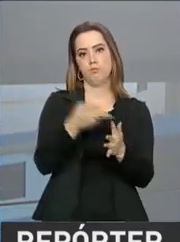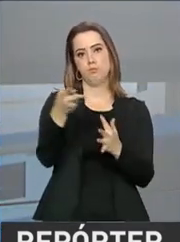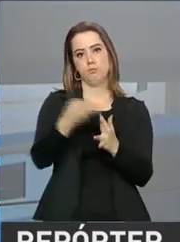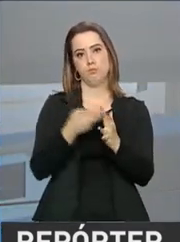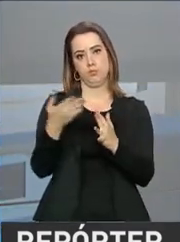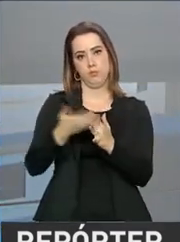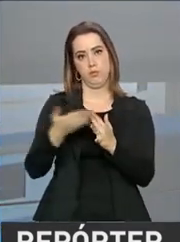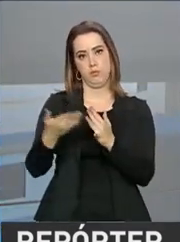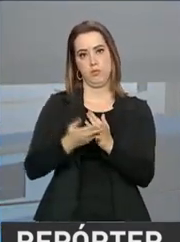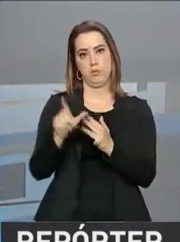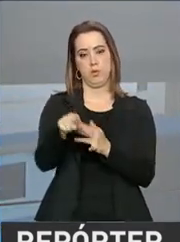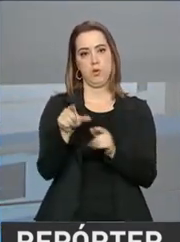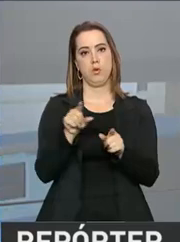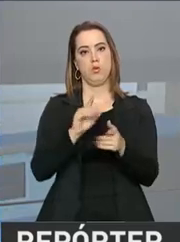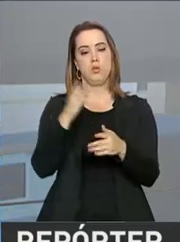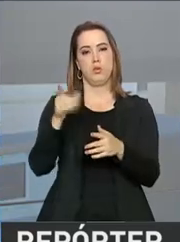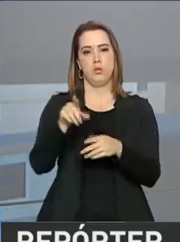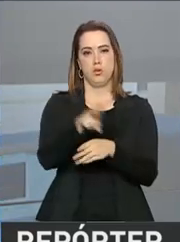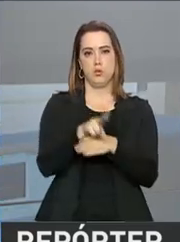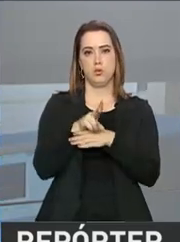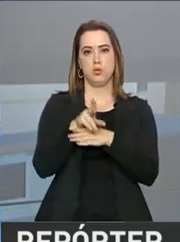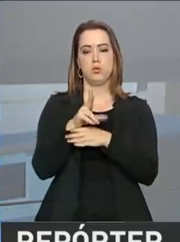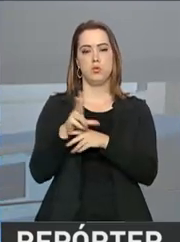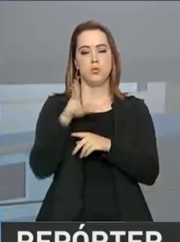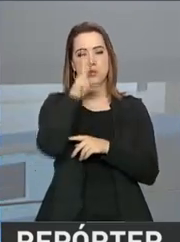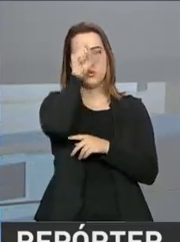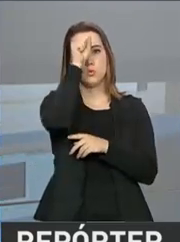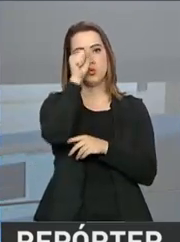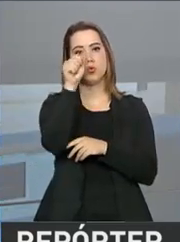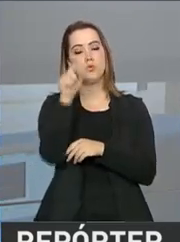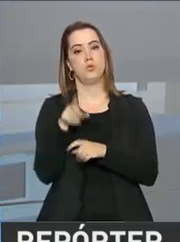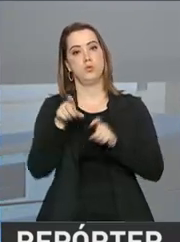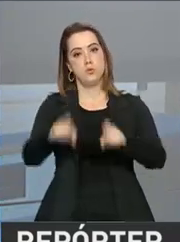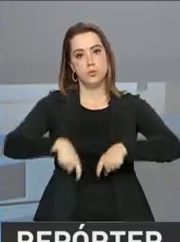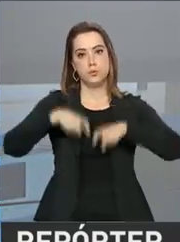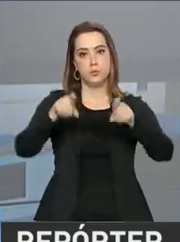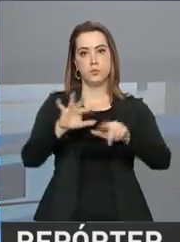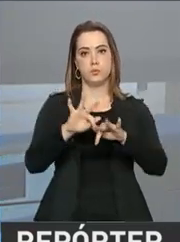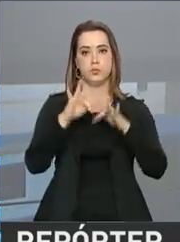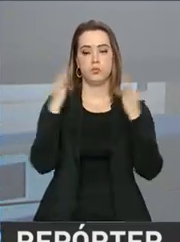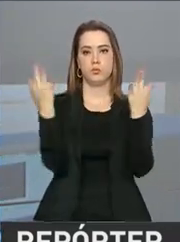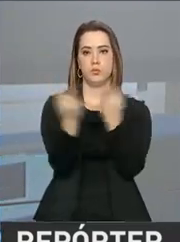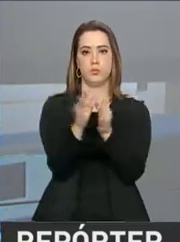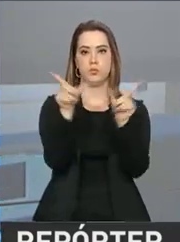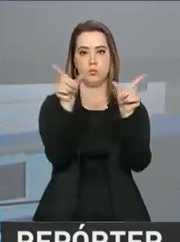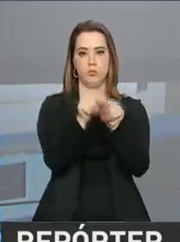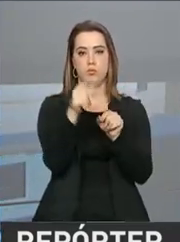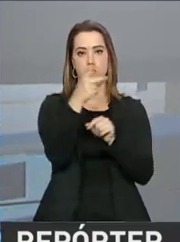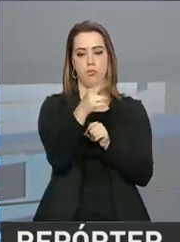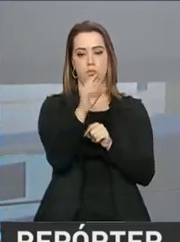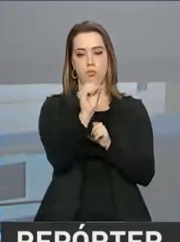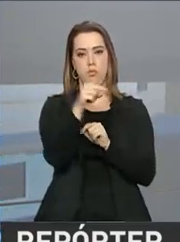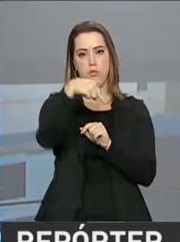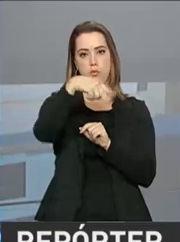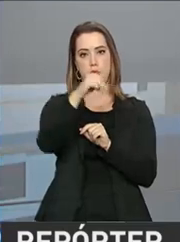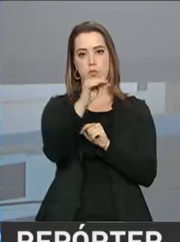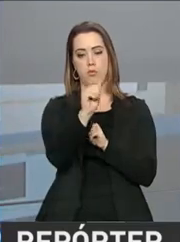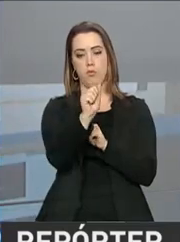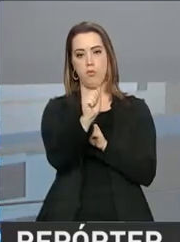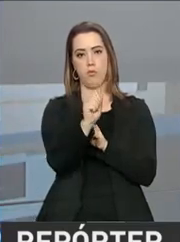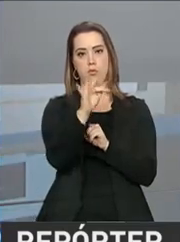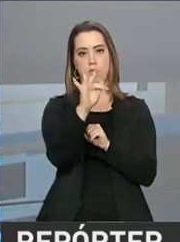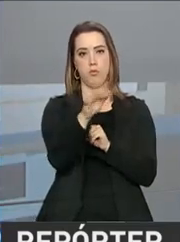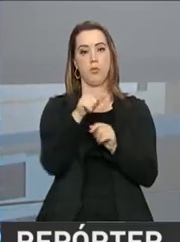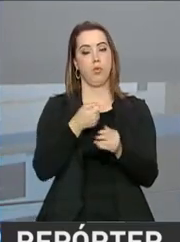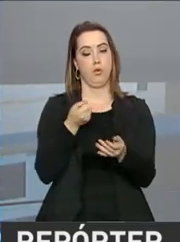custeio do Programa Nacional de Fortalecimento da Agricultura Familiar, o PRONAF, garantindo renda e a venda de produtos como laranja, banana,